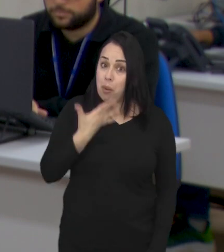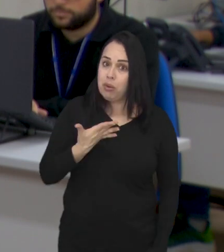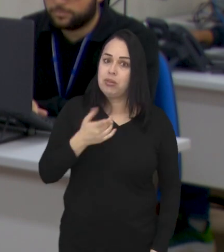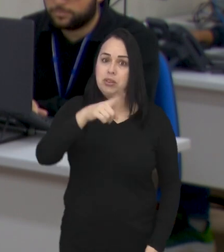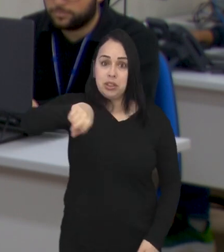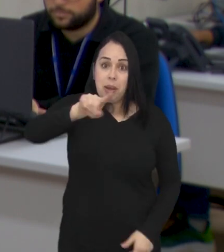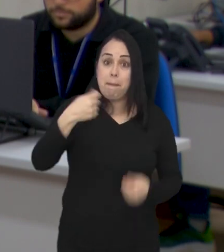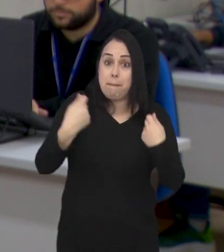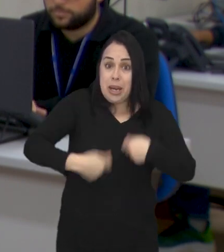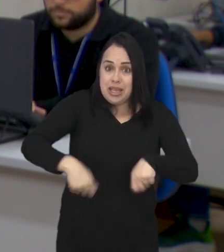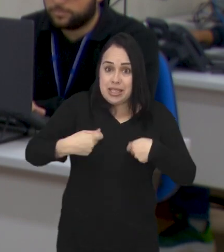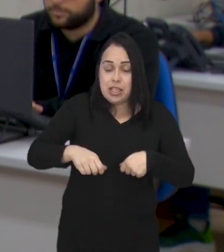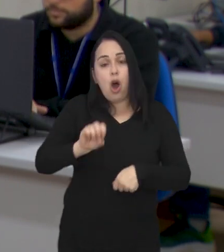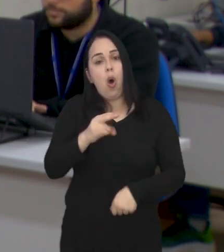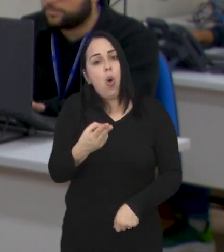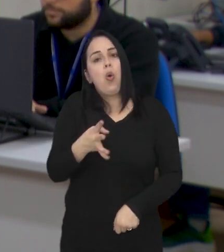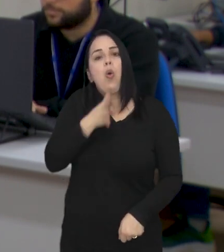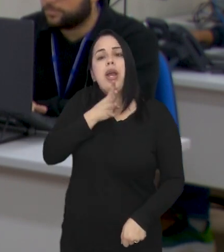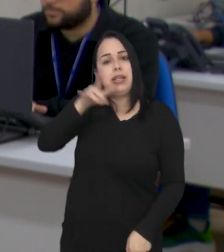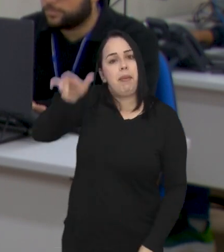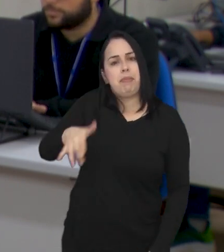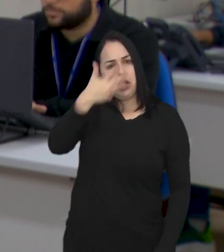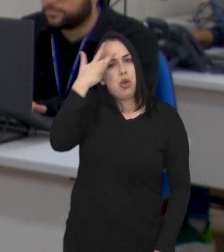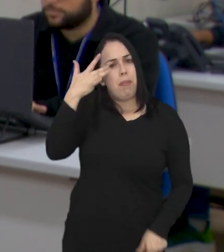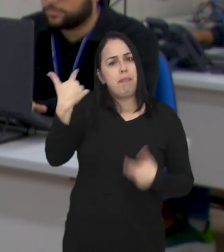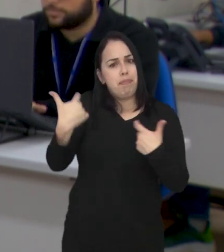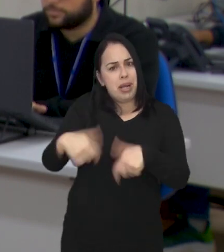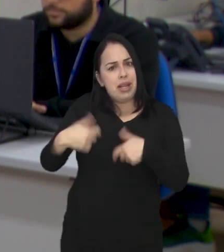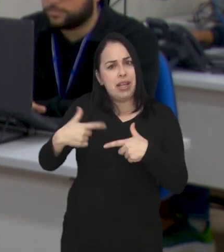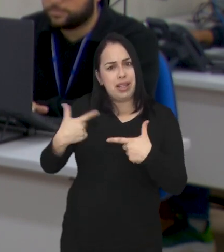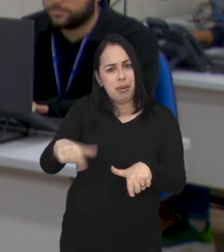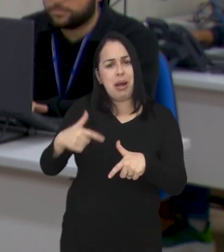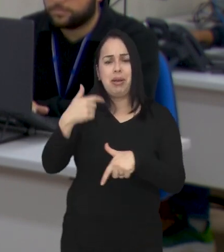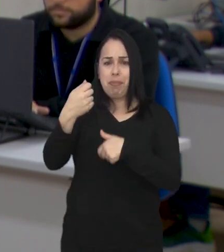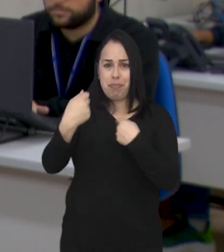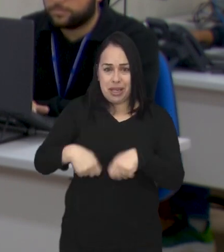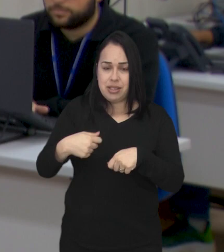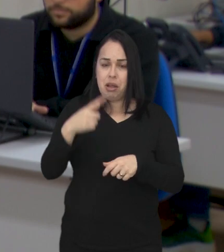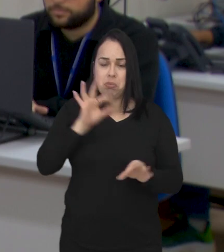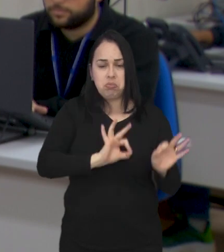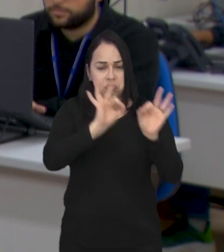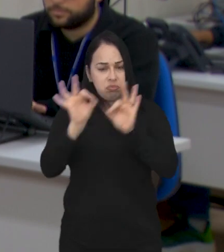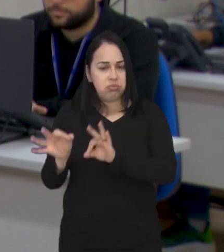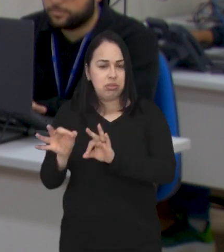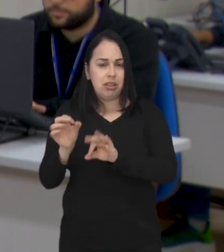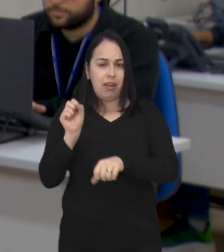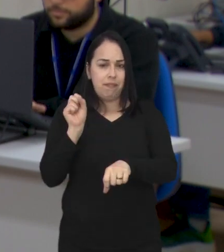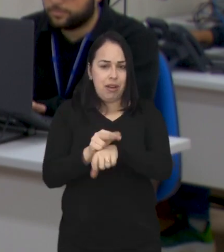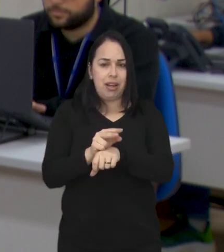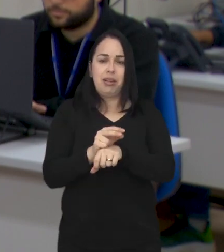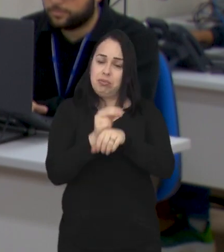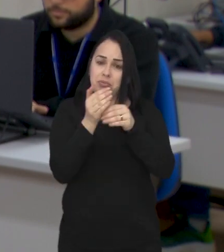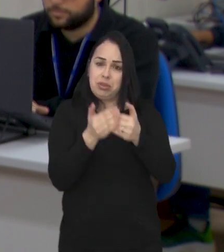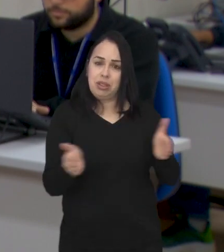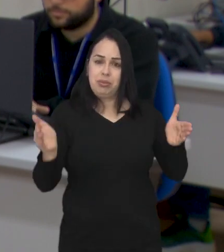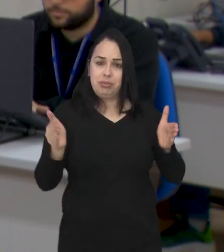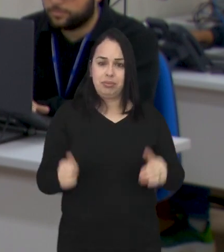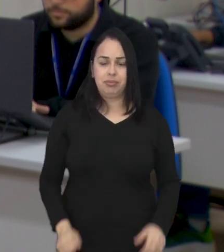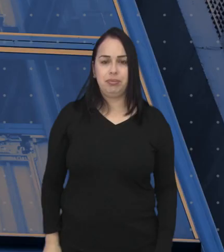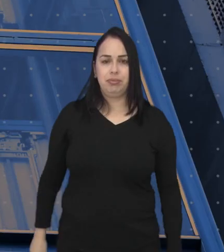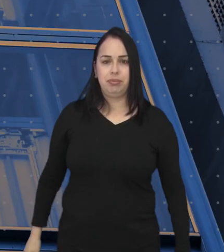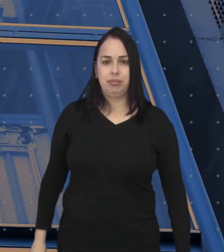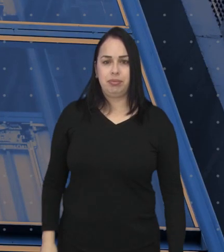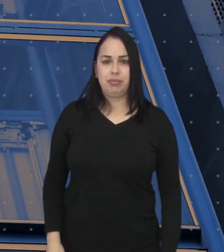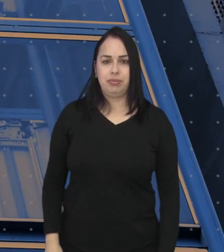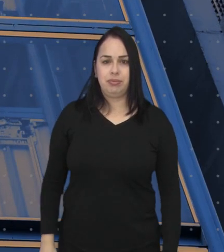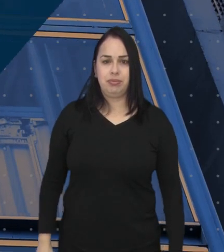Então, se você está precisando ou conhece alguém em busca de emprego, acompanhe a nossa agenda de serviços e fica de olho nas vagas abertas aqui em São José.